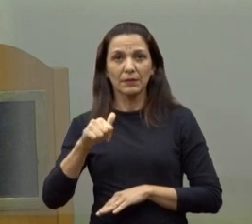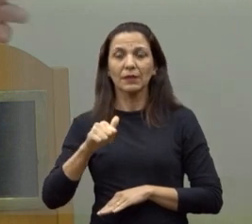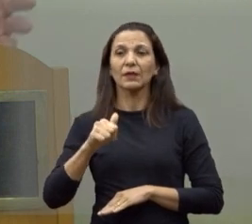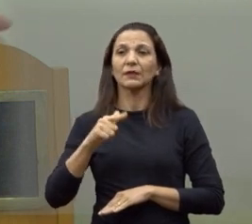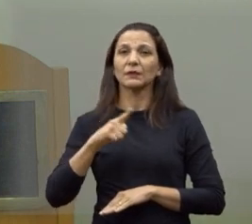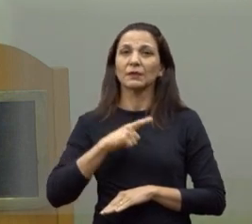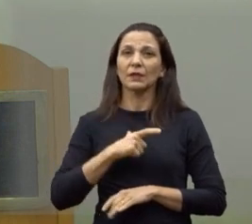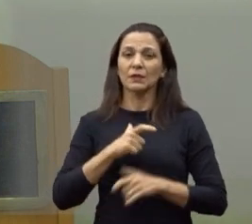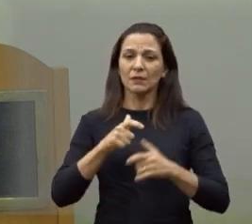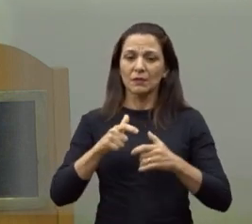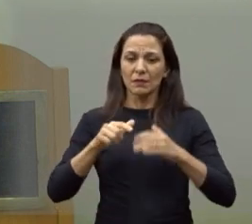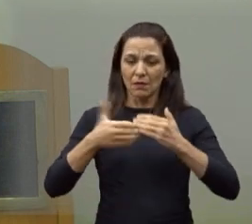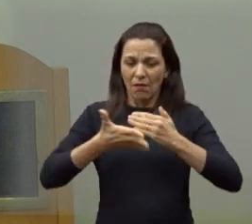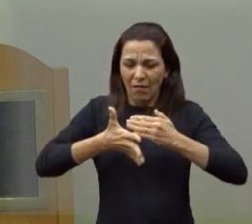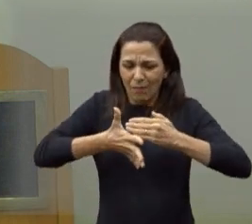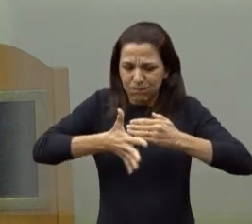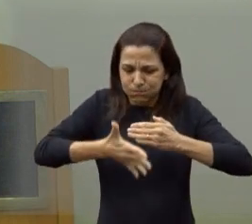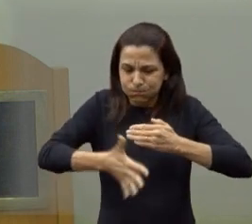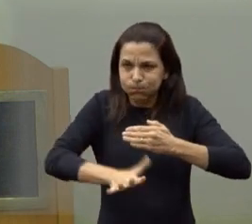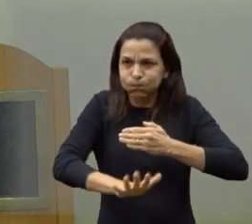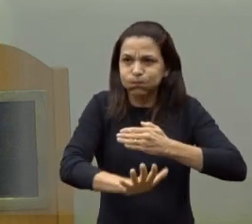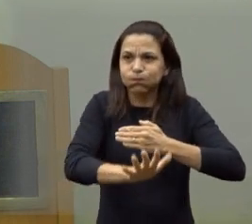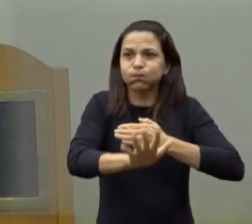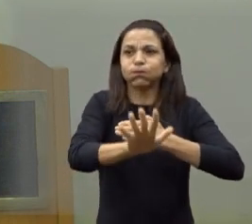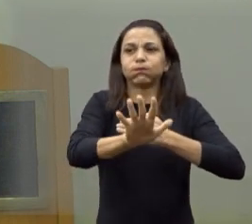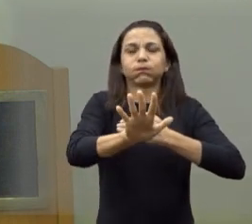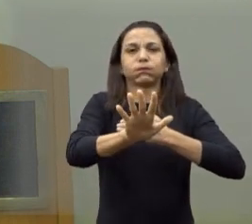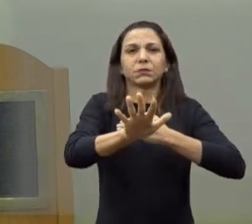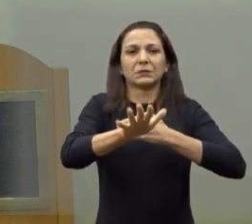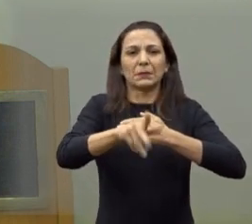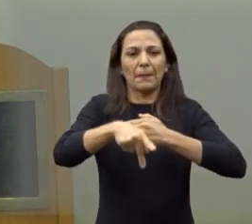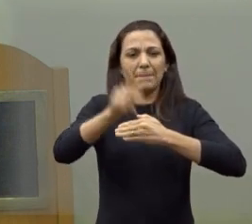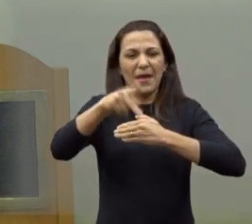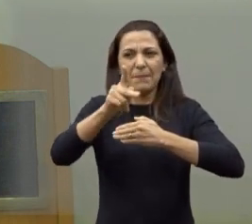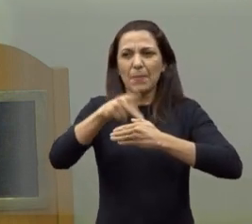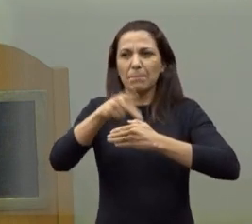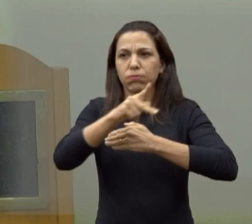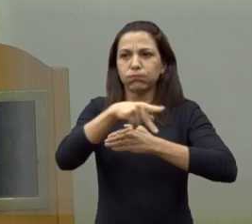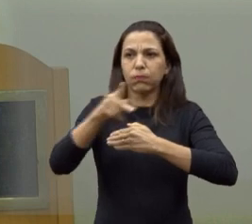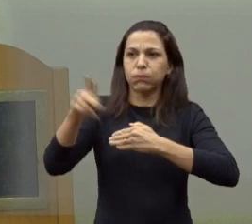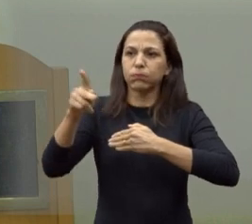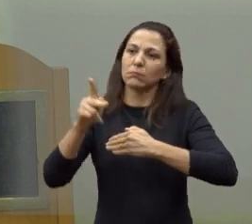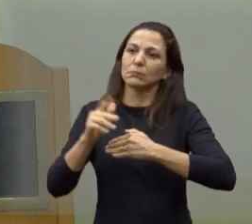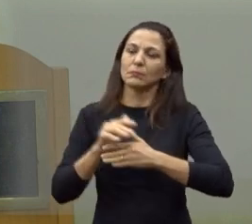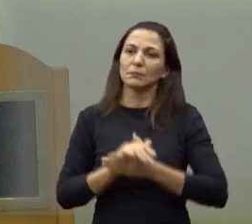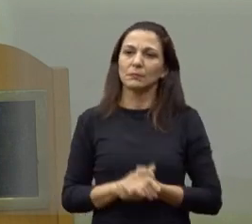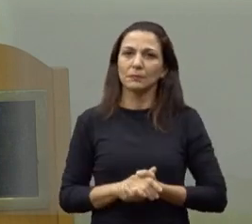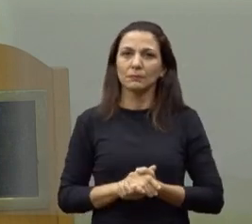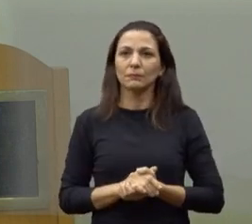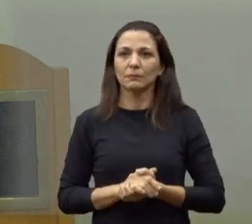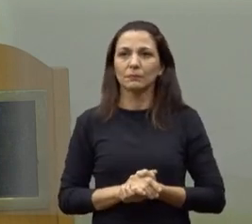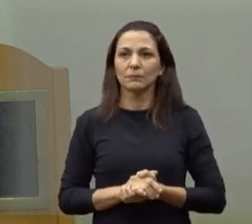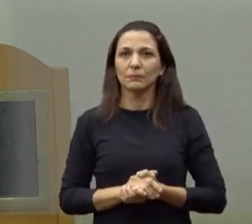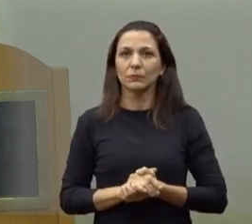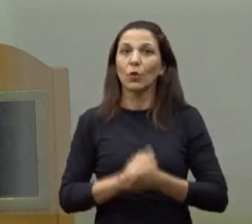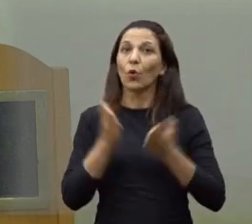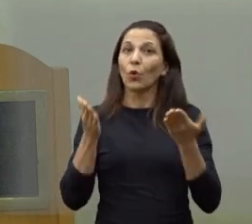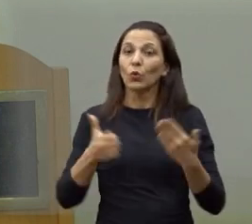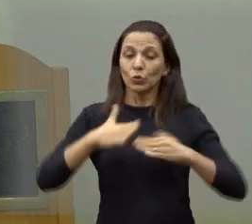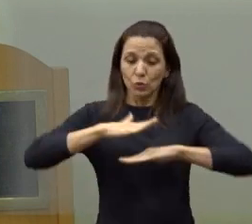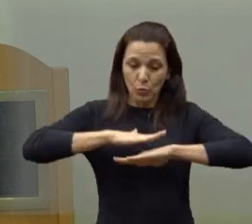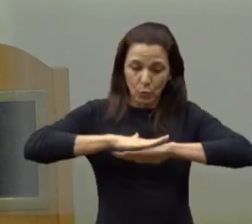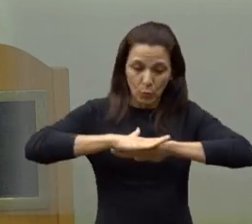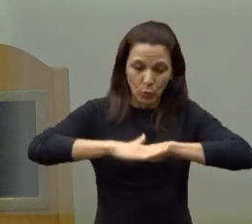buraco, estava uma cratera ali, pedras soltas. Hoje, o pessoal esteve lá e fez esse